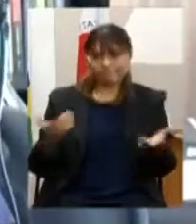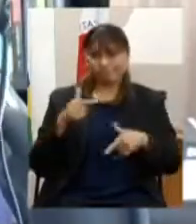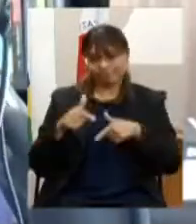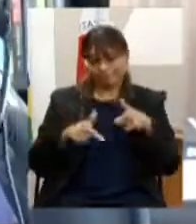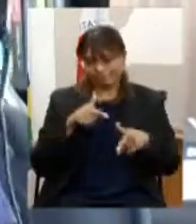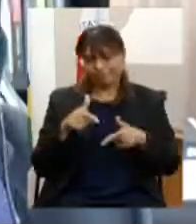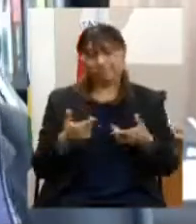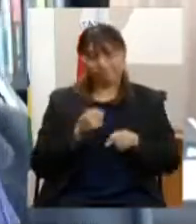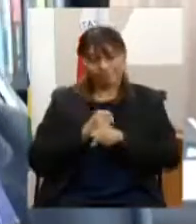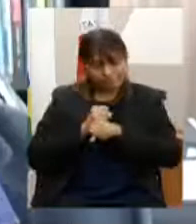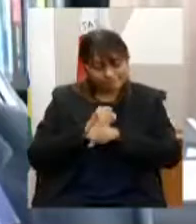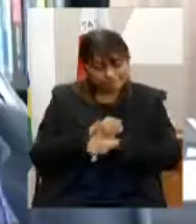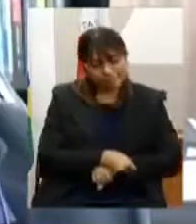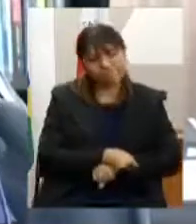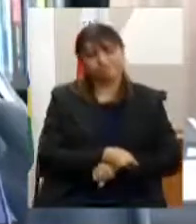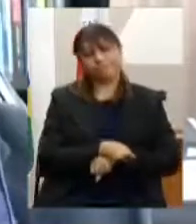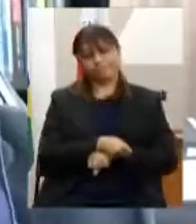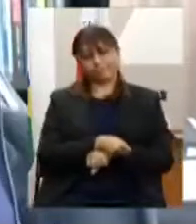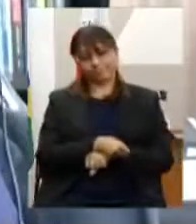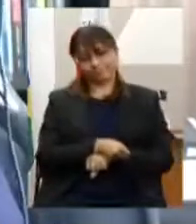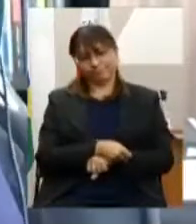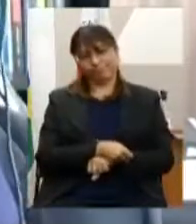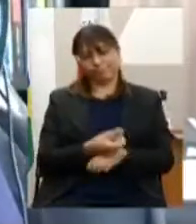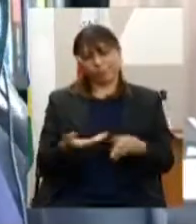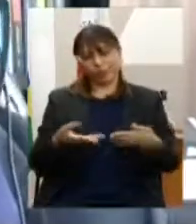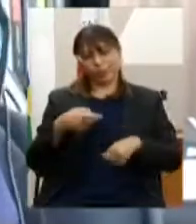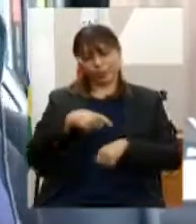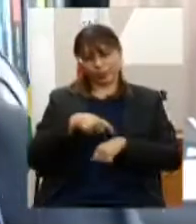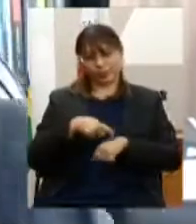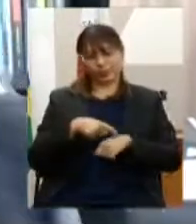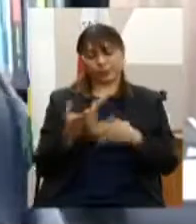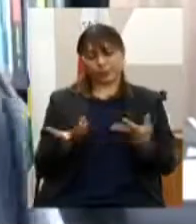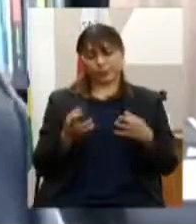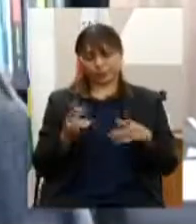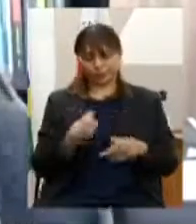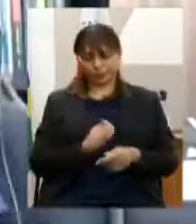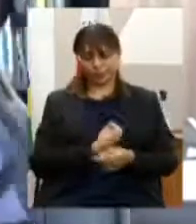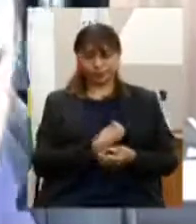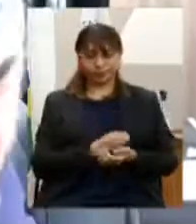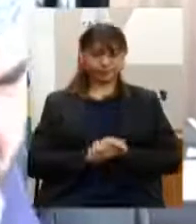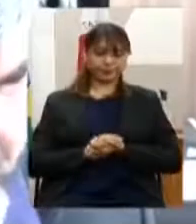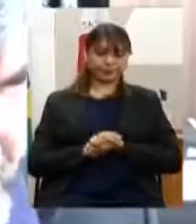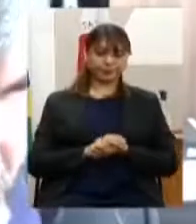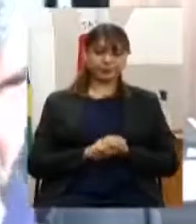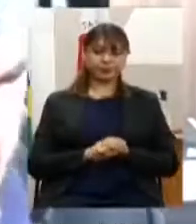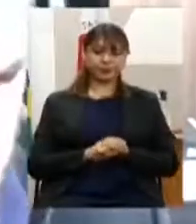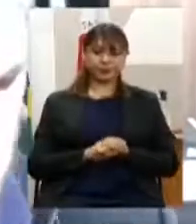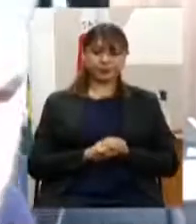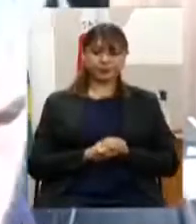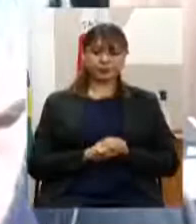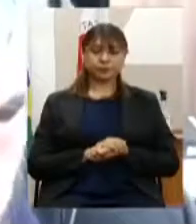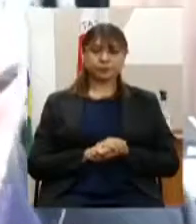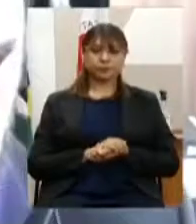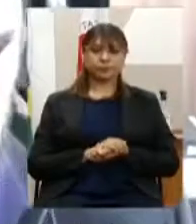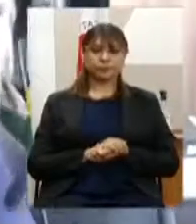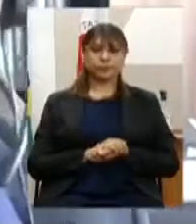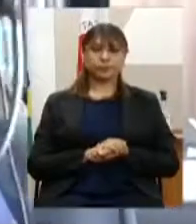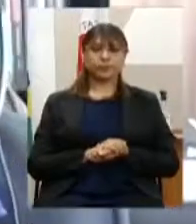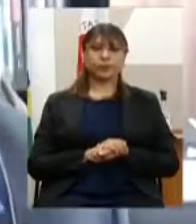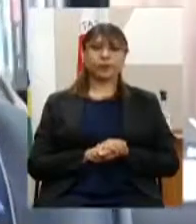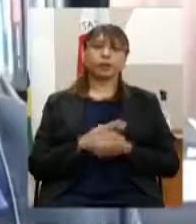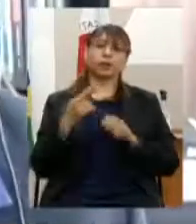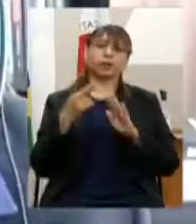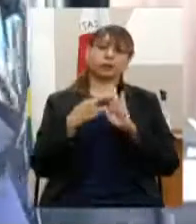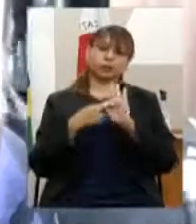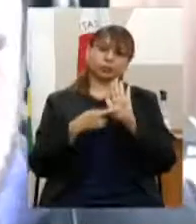tão peculiar que nós estamos vivendo vamos lá foi relatório